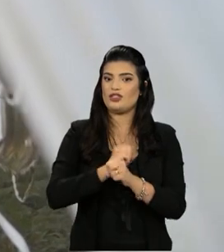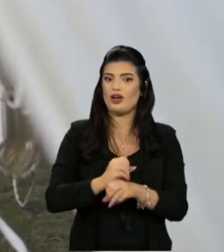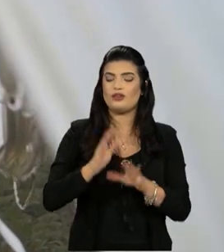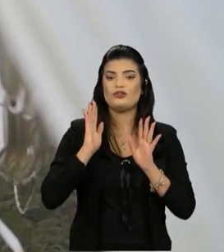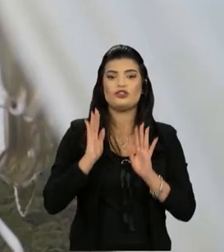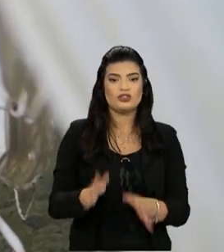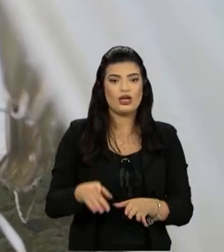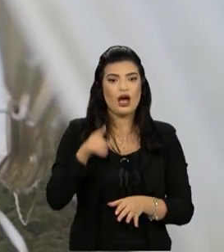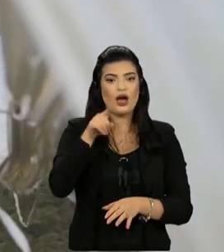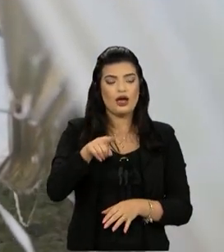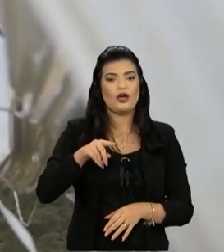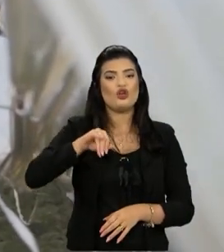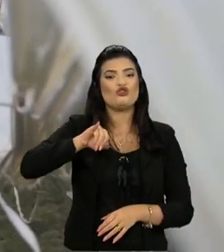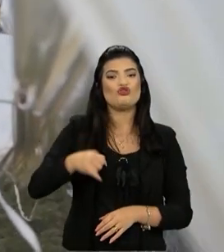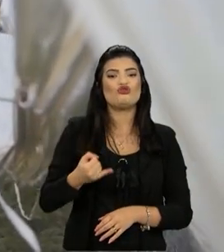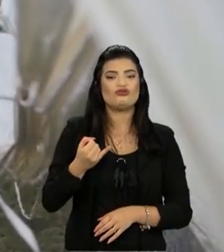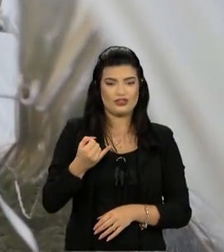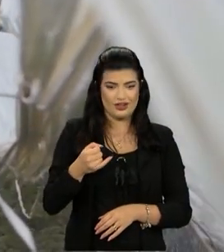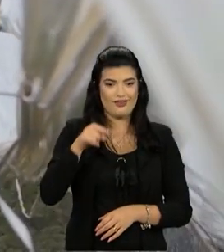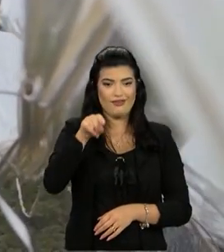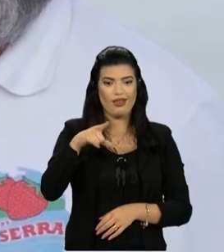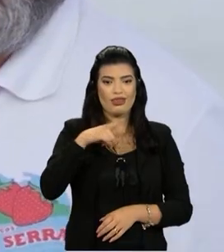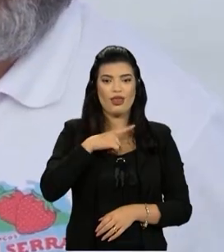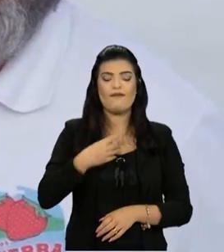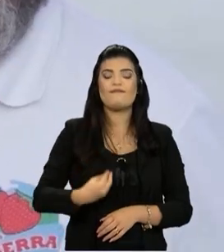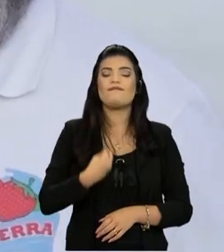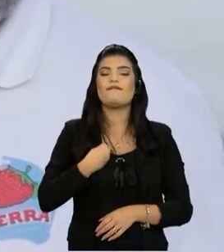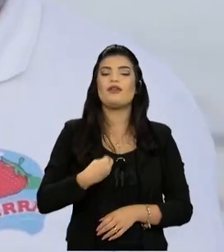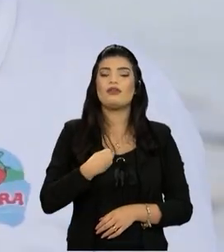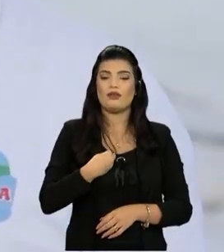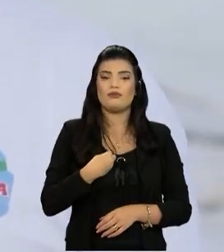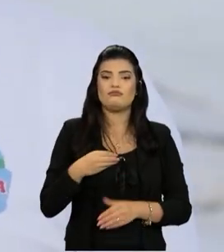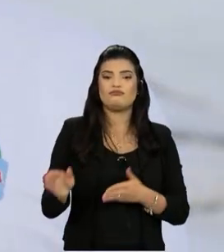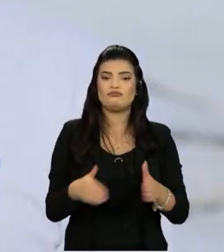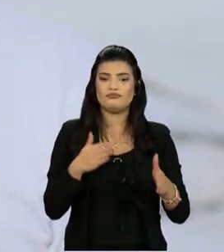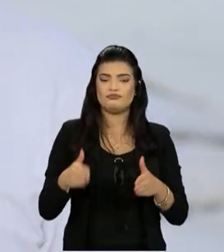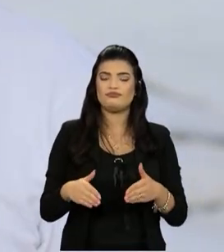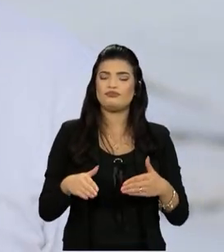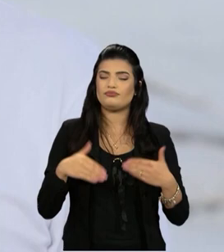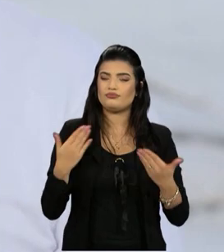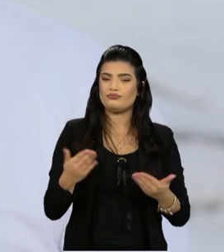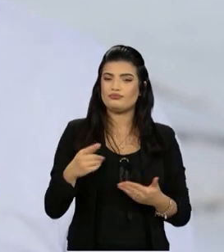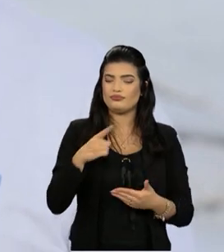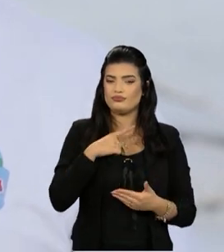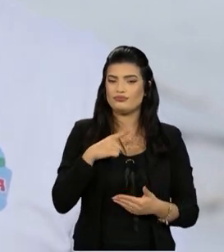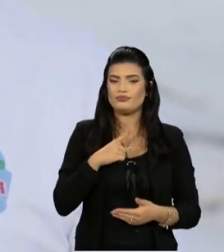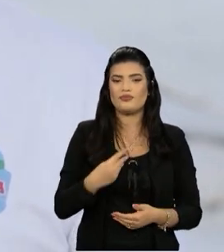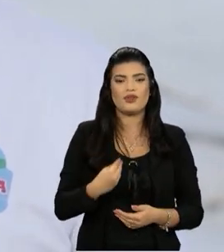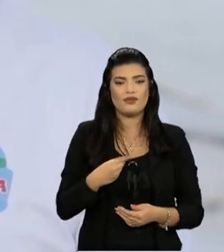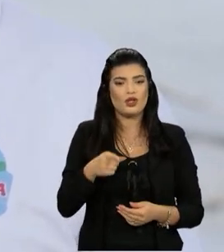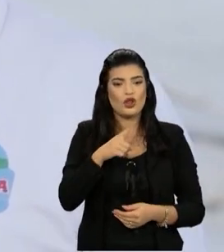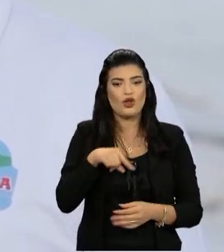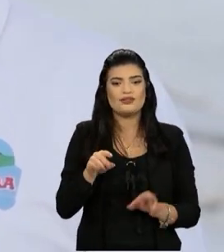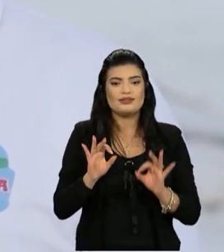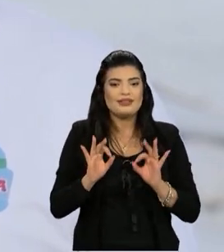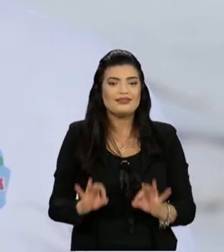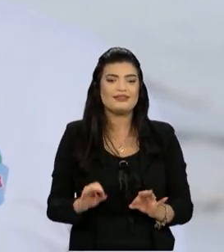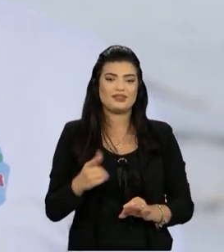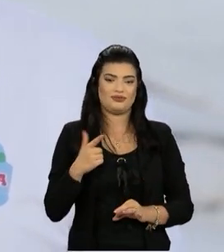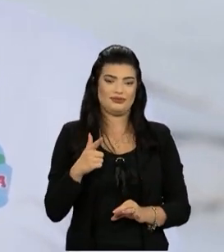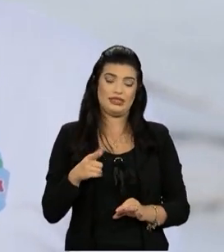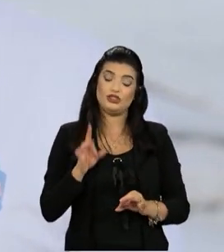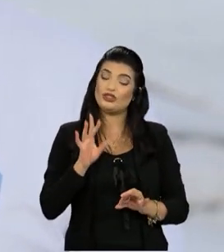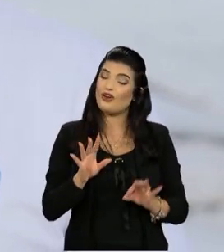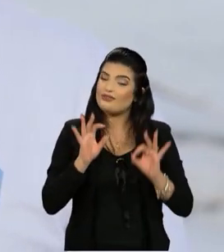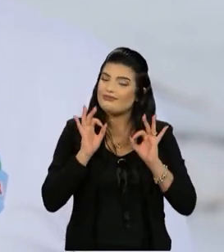ele busca pela excelência na produção. É o que a sempre fala, a gente não tem certeza de nada, né? A gente só tem certeza que tem que